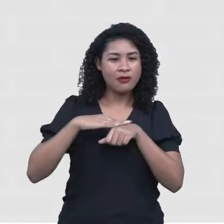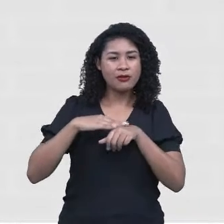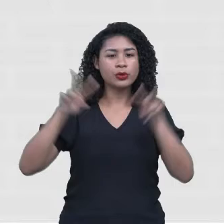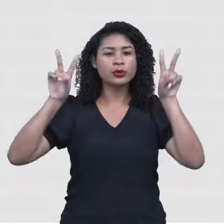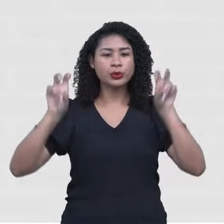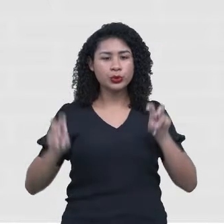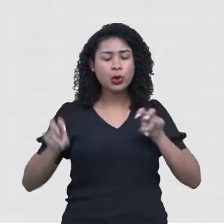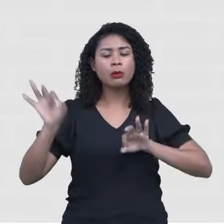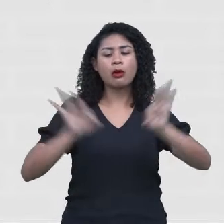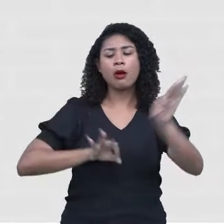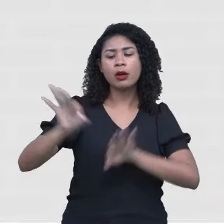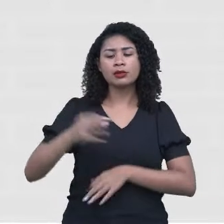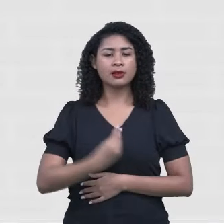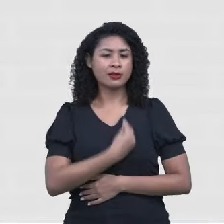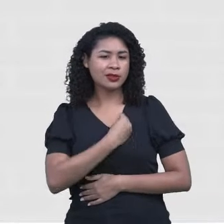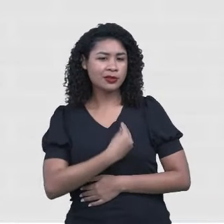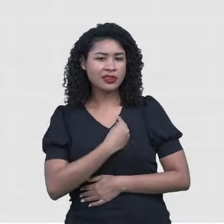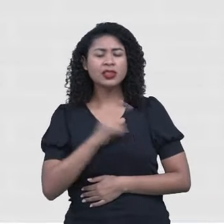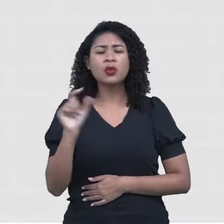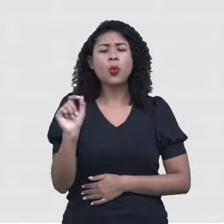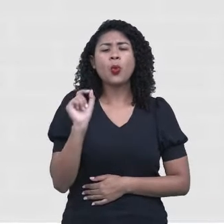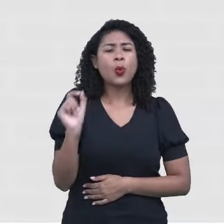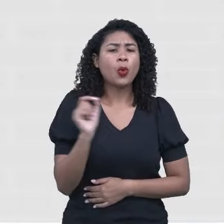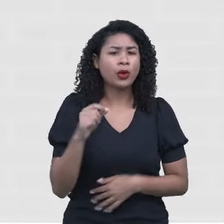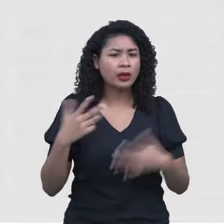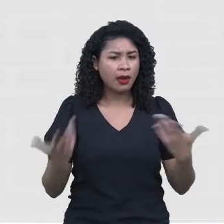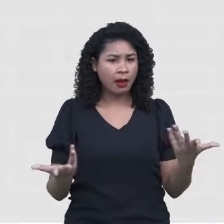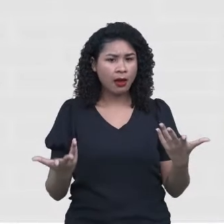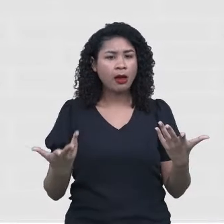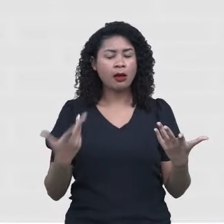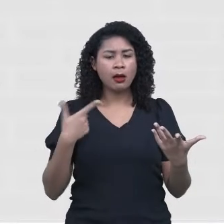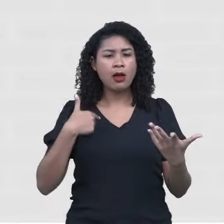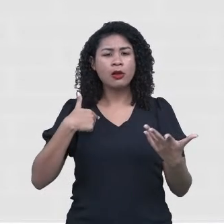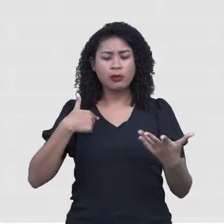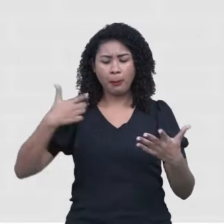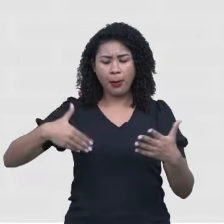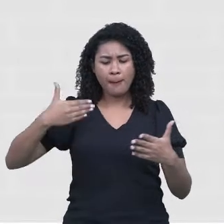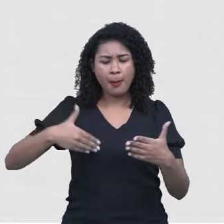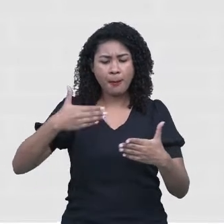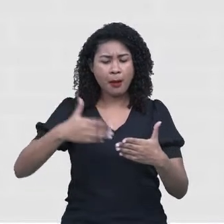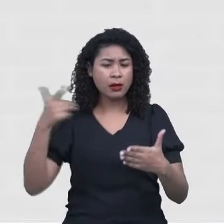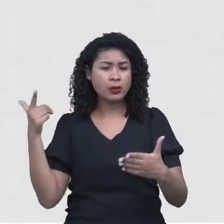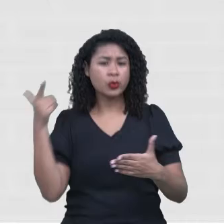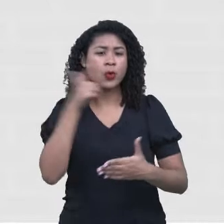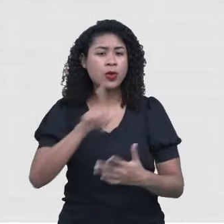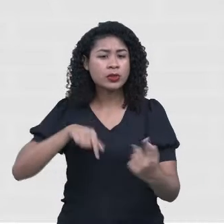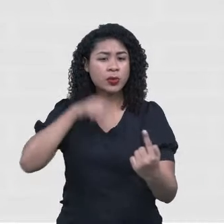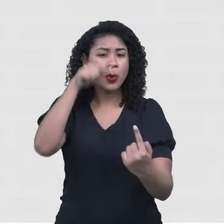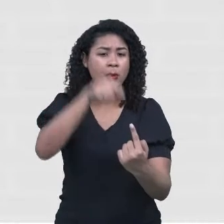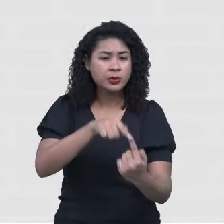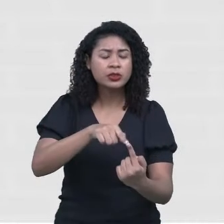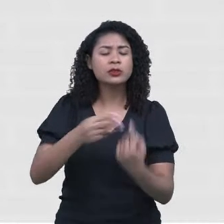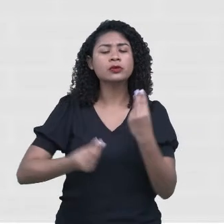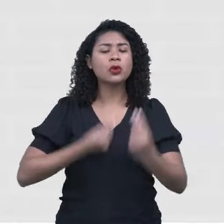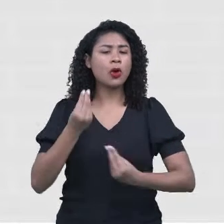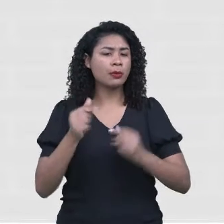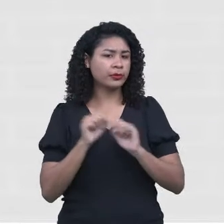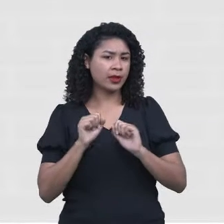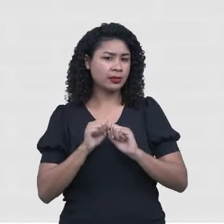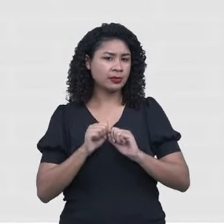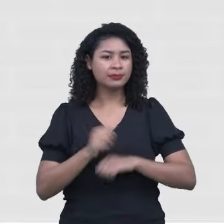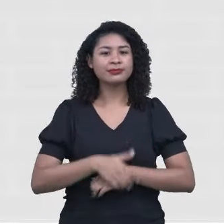projeto de vida? O que é um projeto de vida? Como é que eu faço para chegar ao meu projeto de vida? E aí,